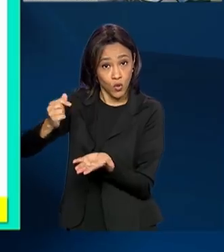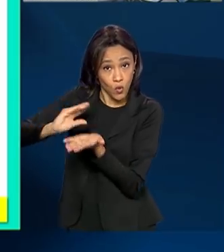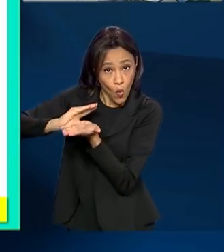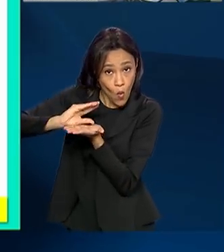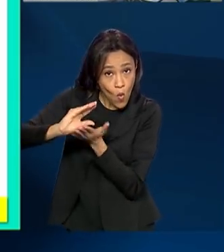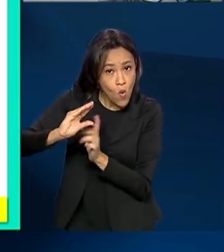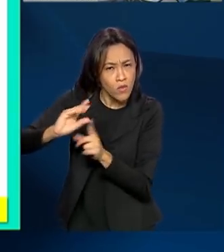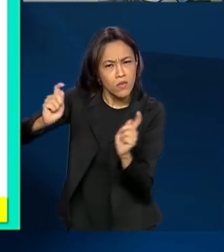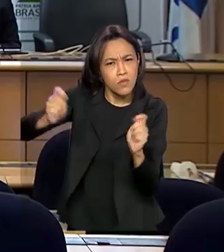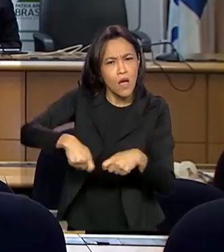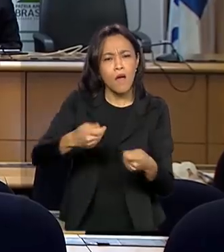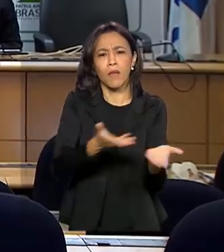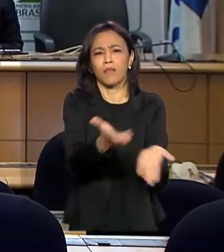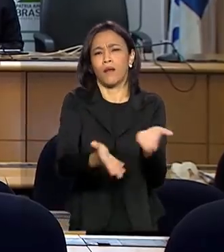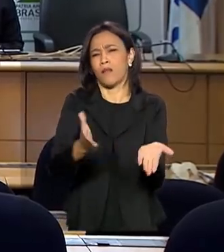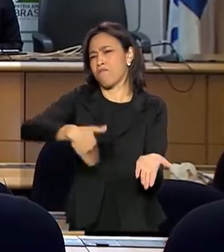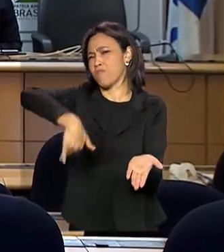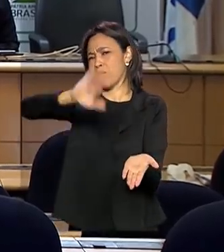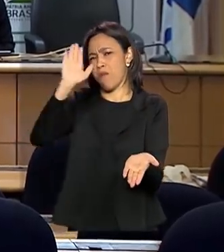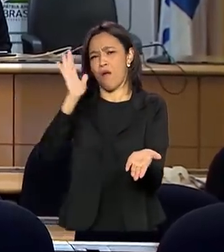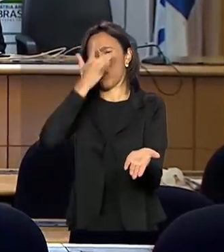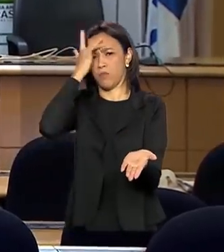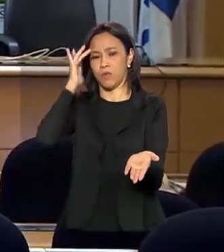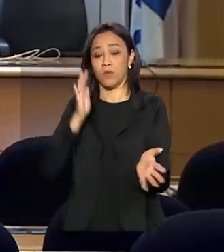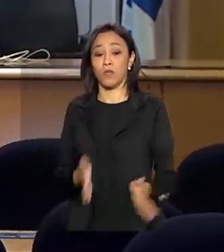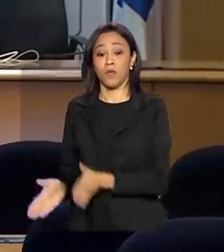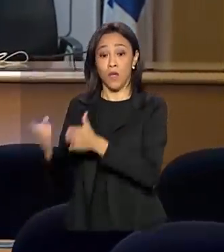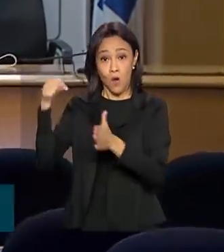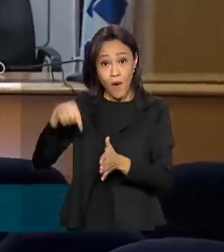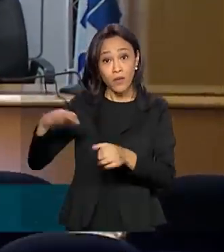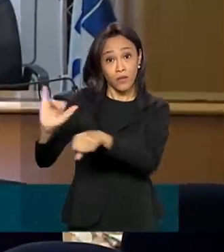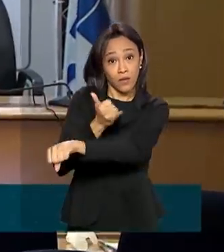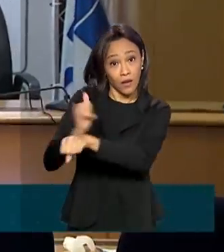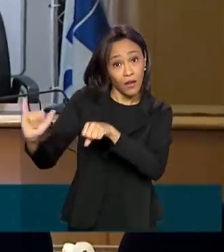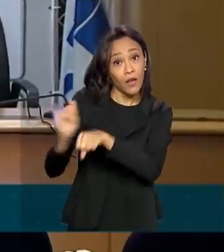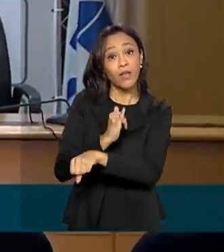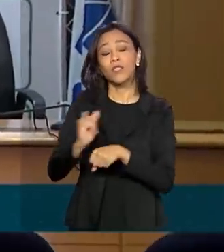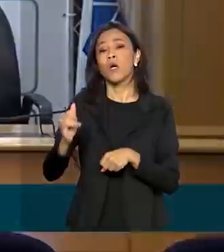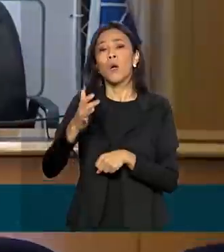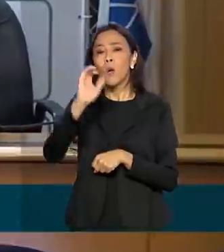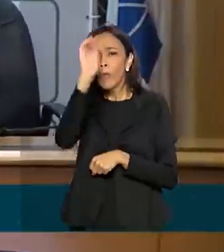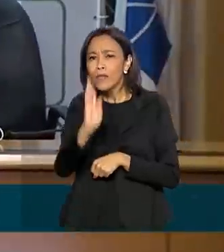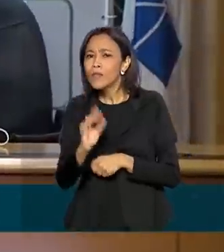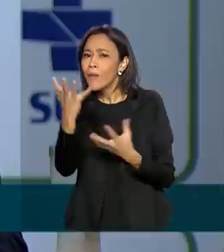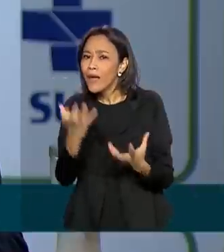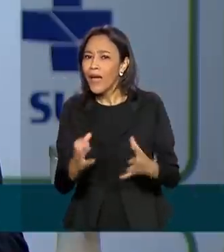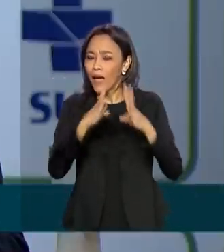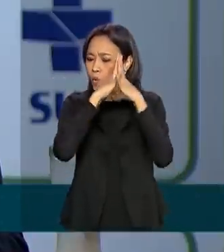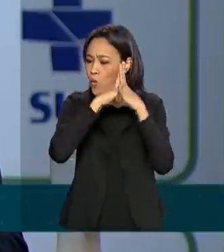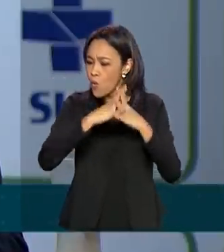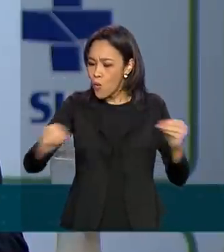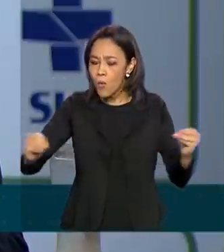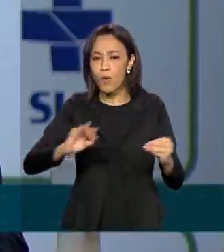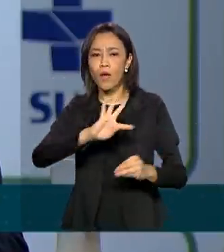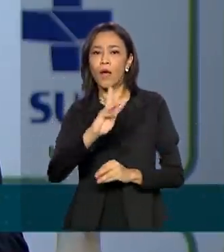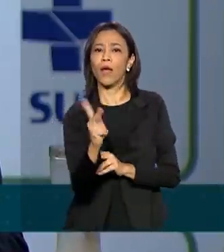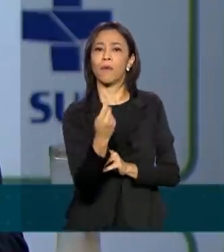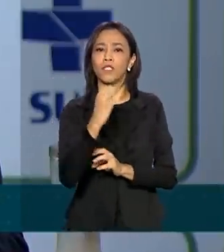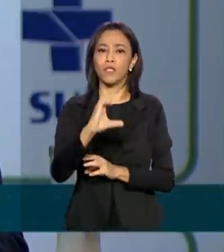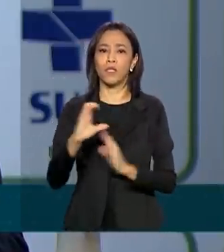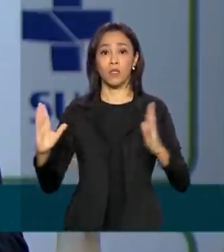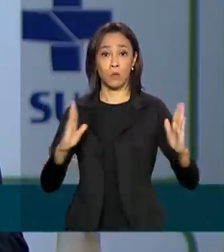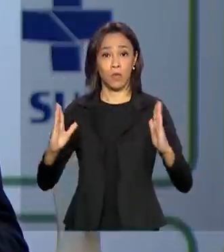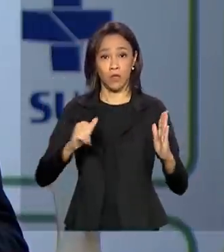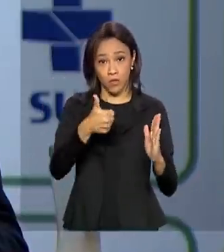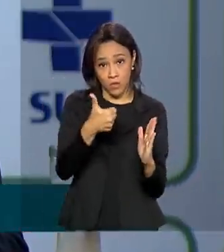tratar muito mais pessoas. Com essas ações, o Brasil espera atingir a meta de eliminação da hepatite C em 10 anos. A